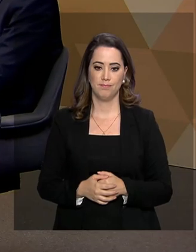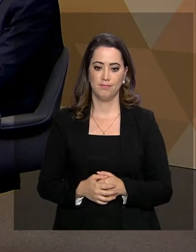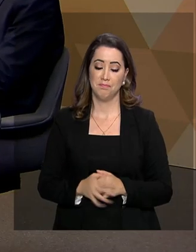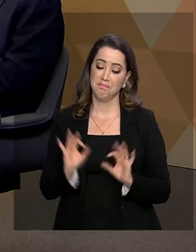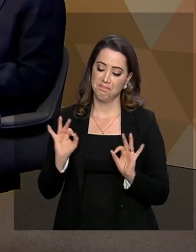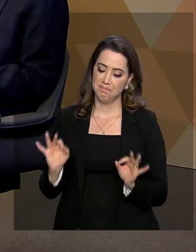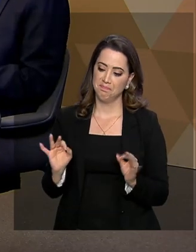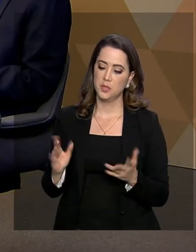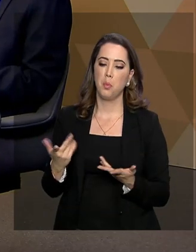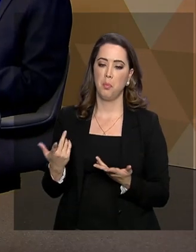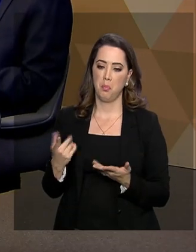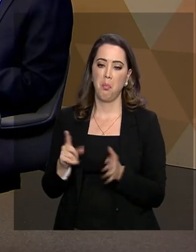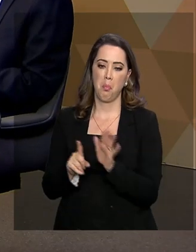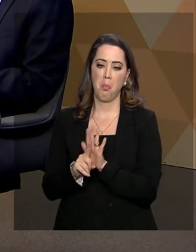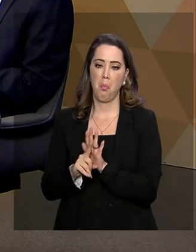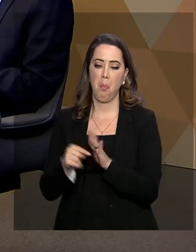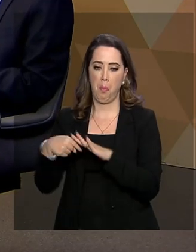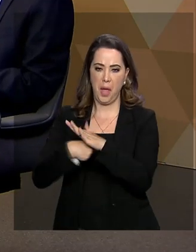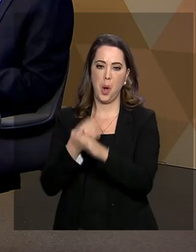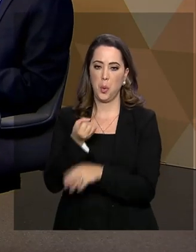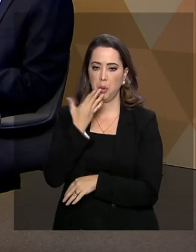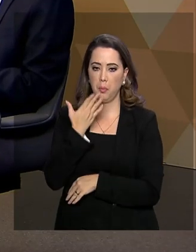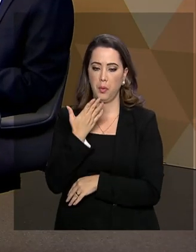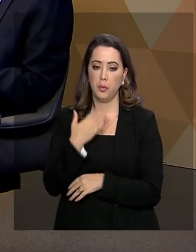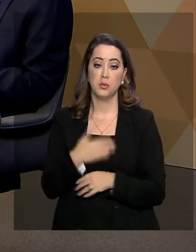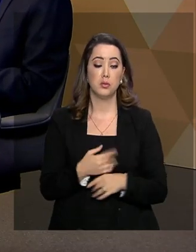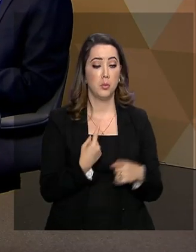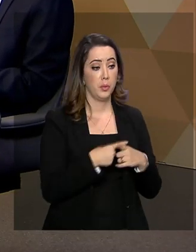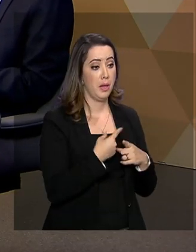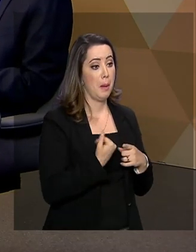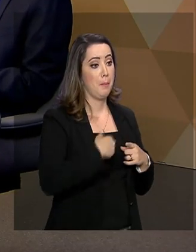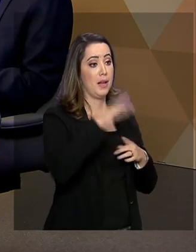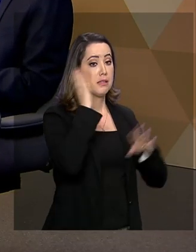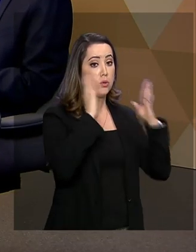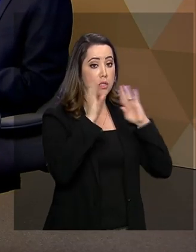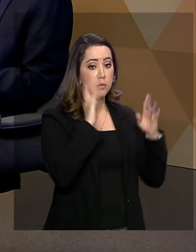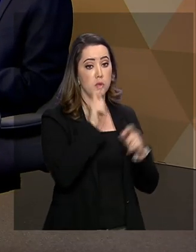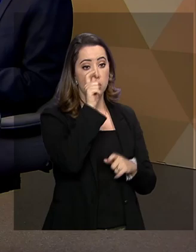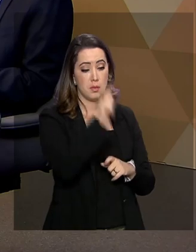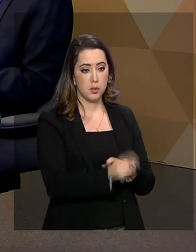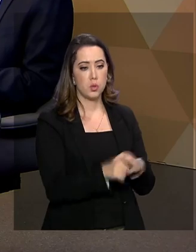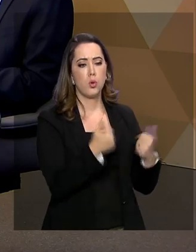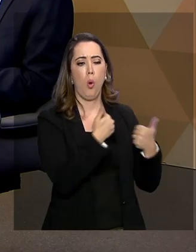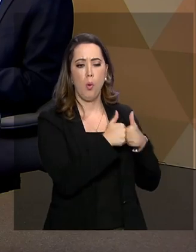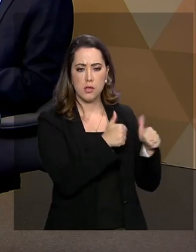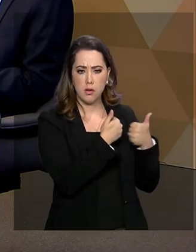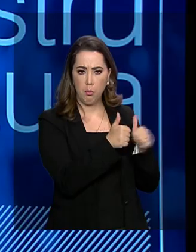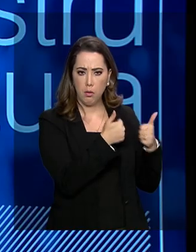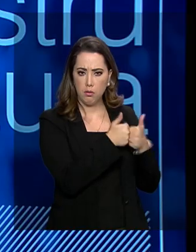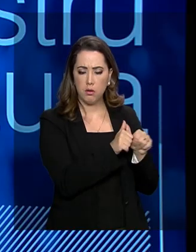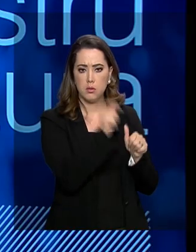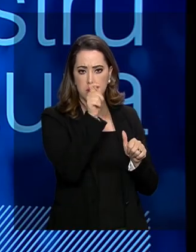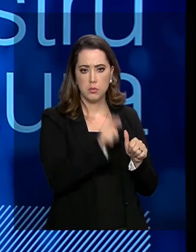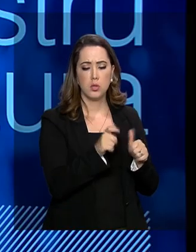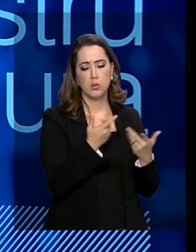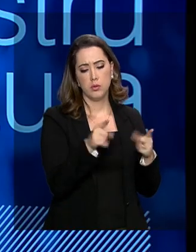Excelente. Pergunta excelente do José. Que além das cargas, muitos passageiros são transportados. As rodovias são